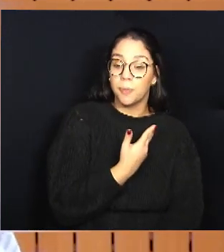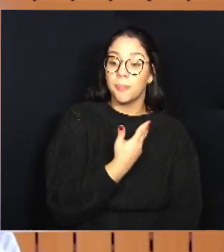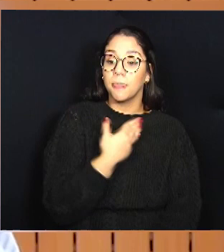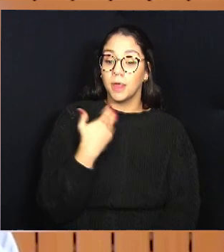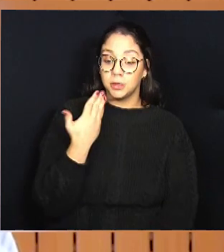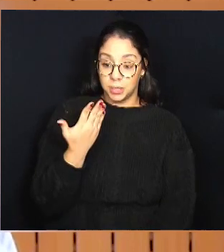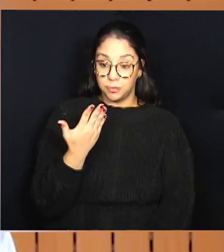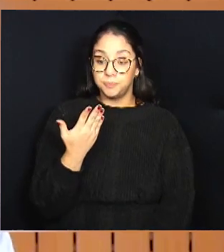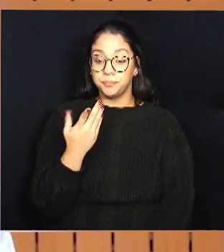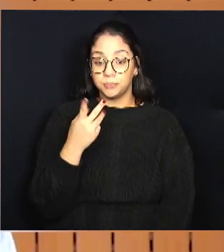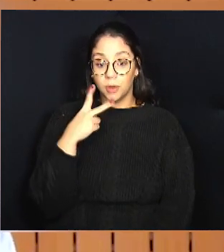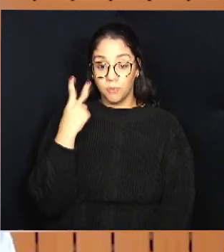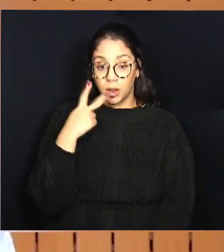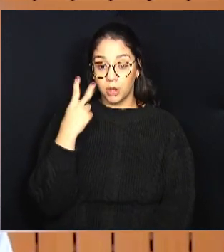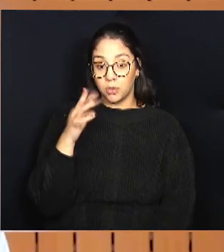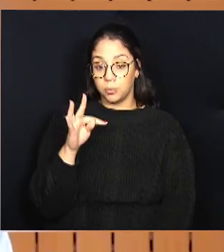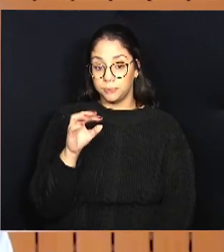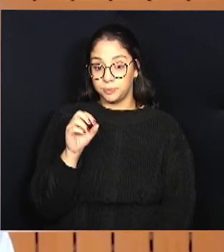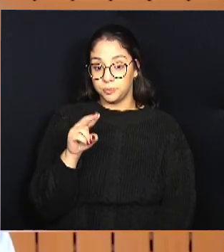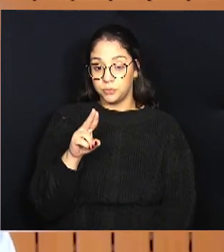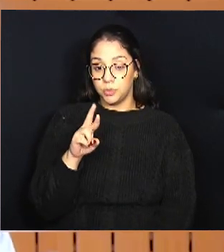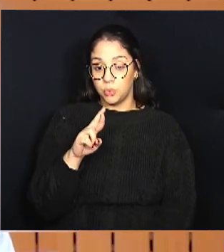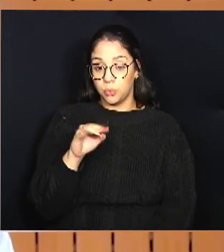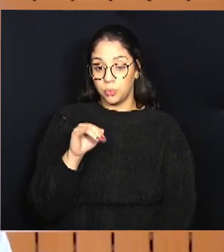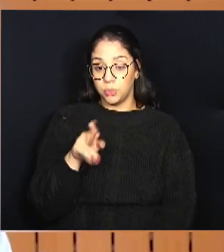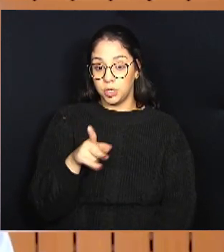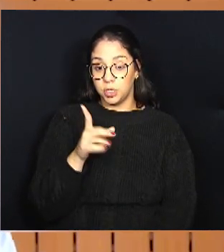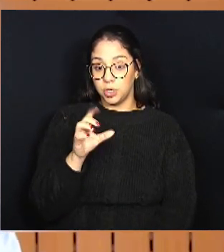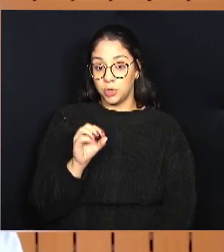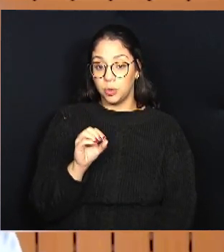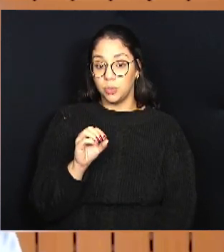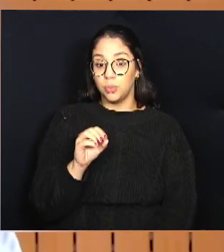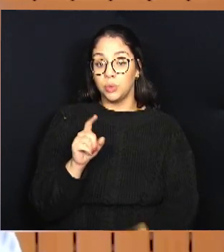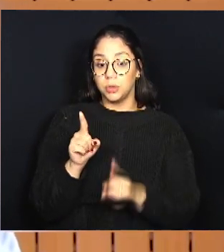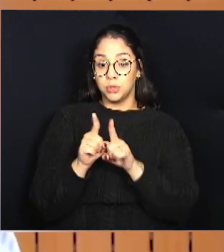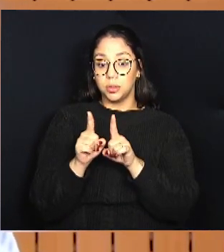verdade o projeto de lei, e naquele momento o vereador Pedro Torinho,